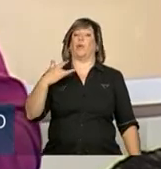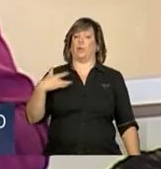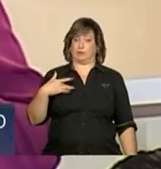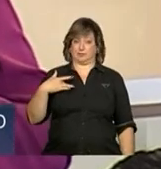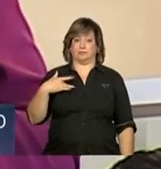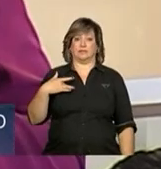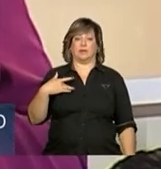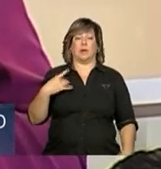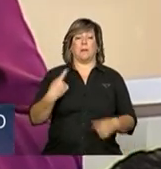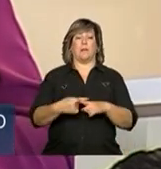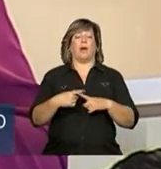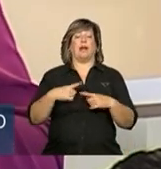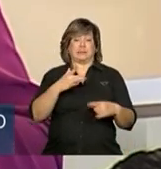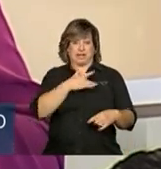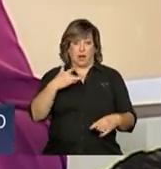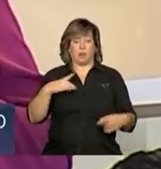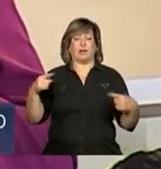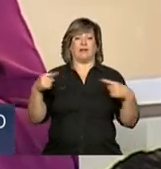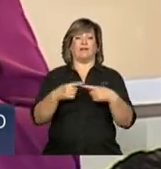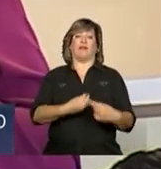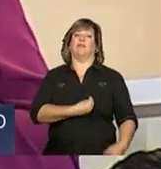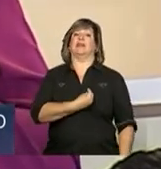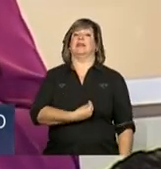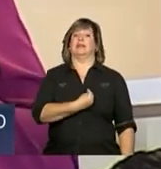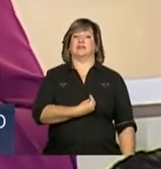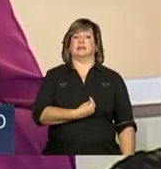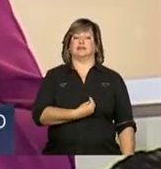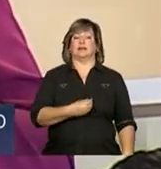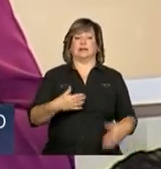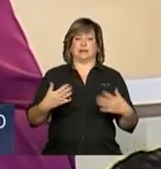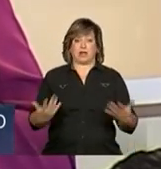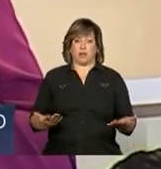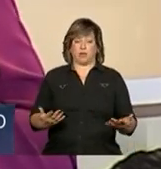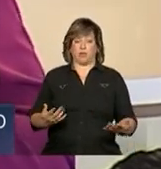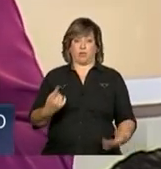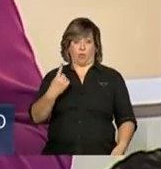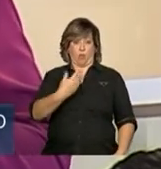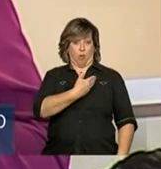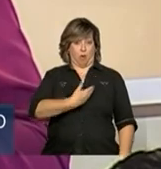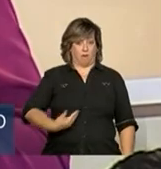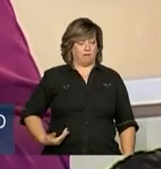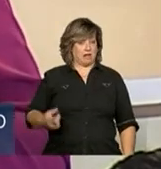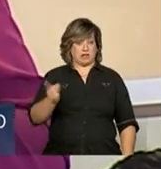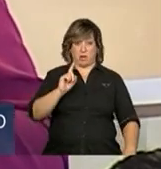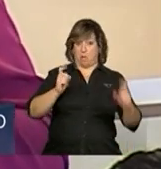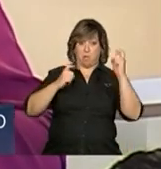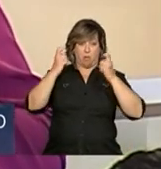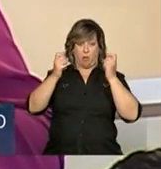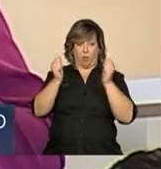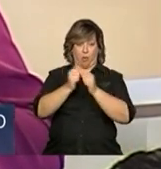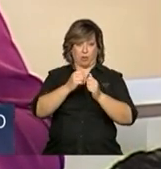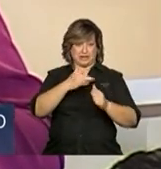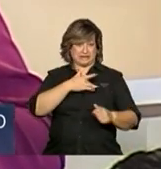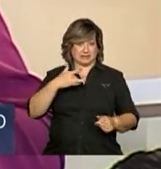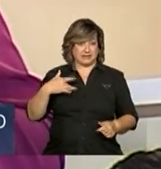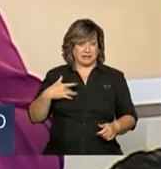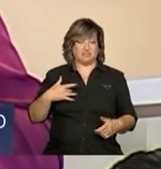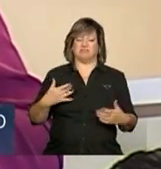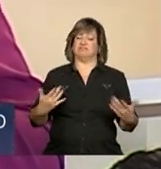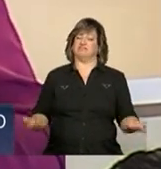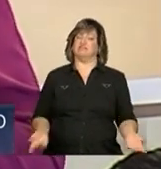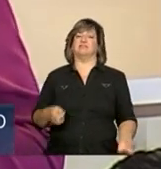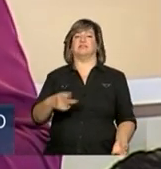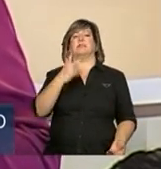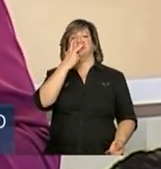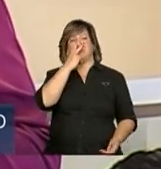tem que ver com a vida. E um governo que não se ocupe da saúde não pode ser um governo